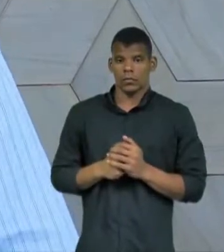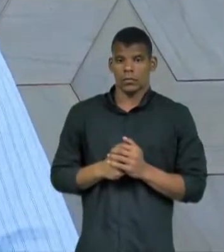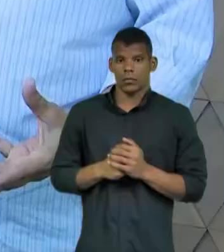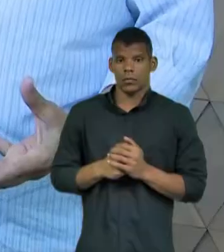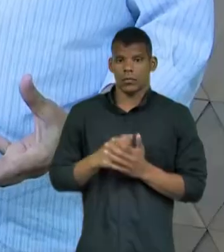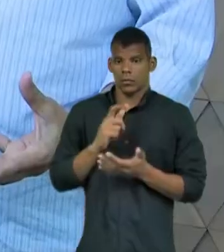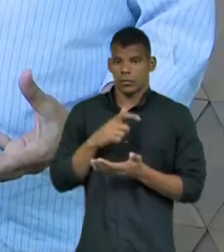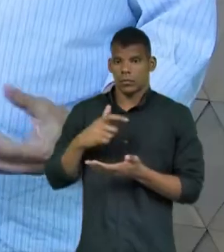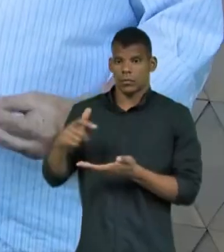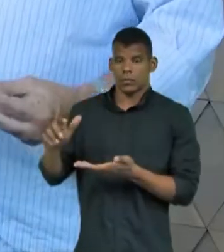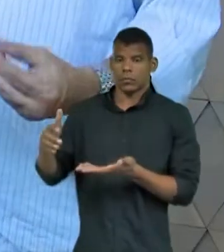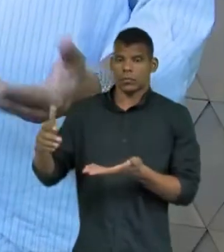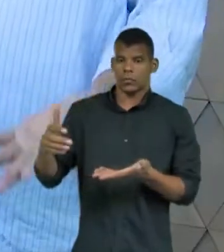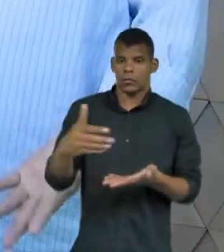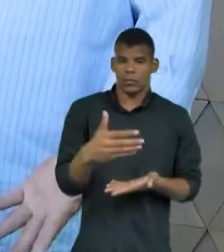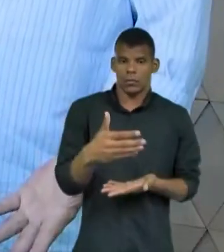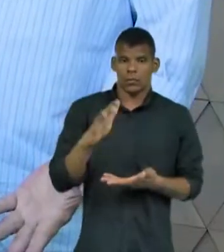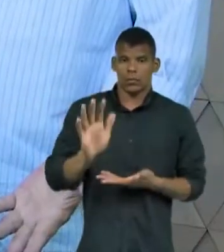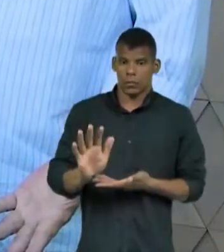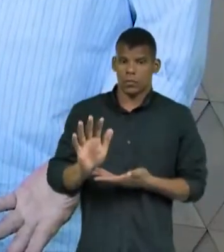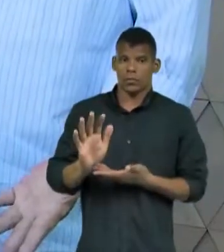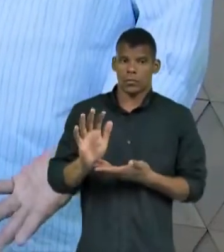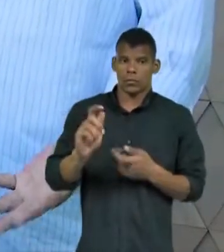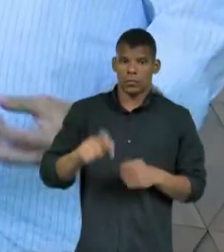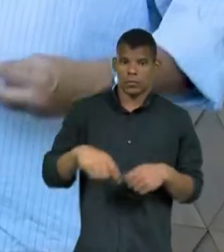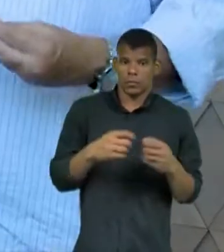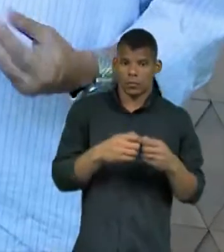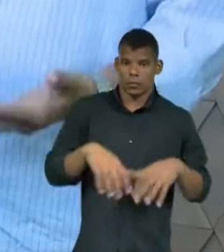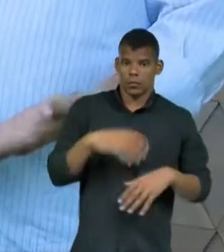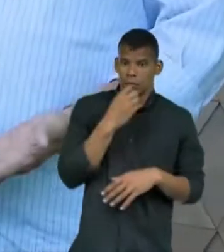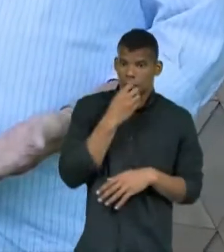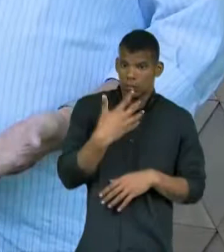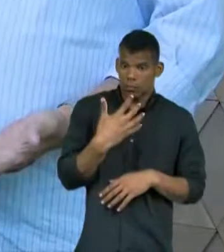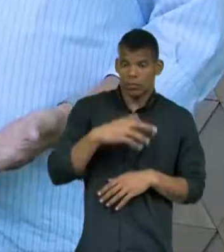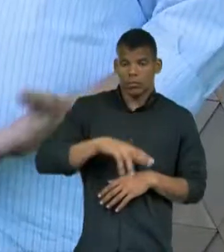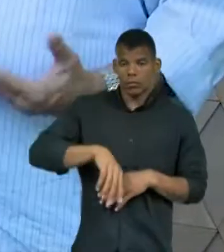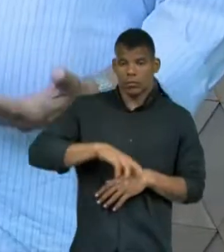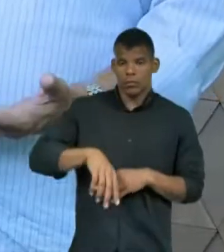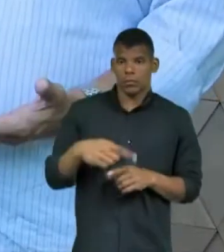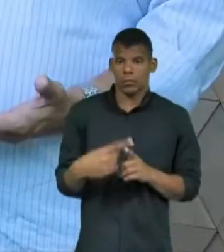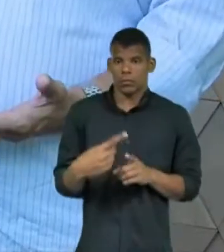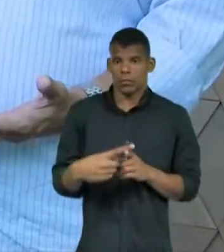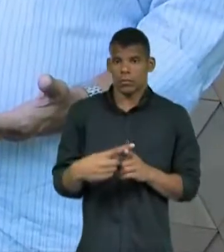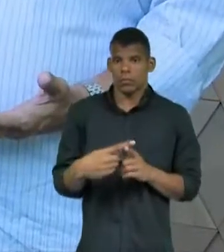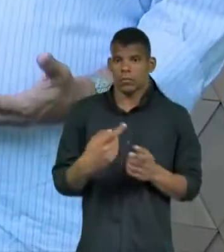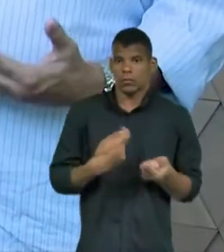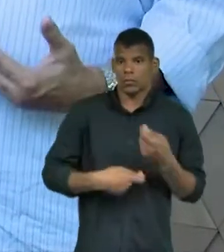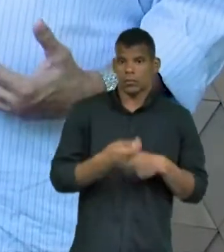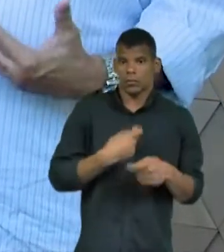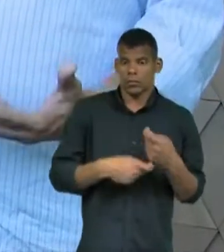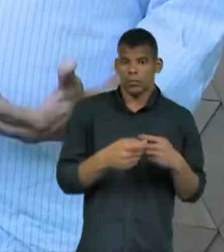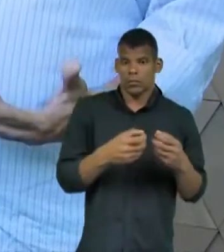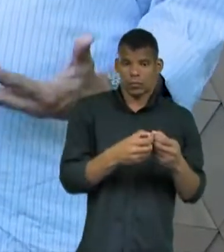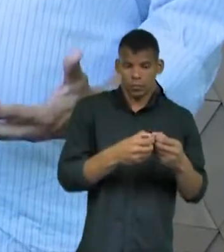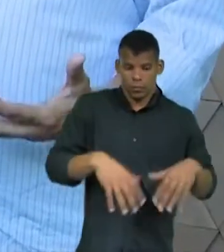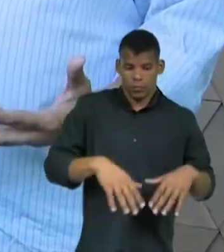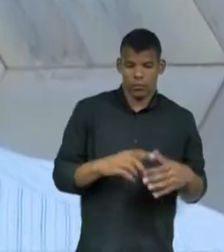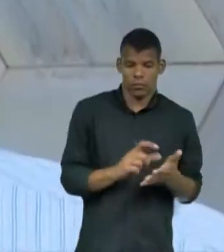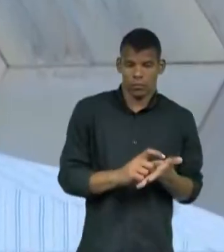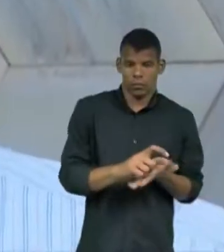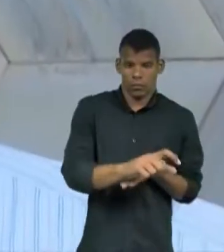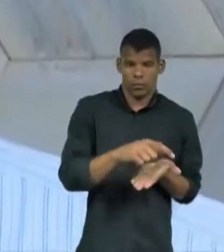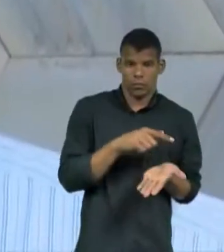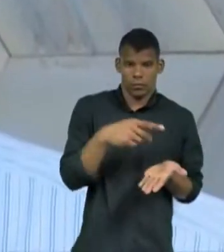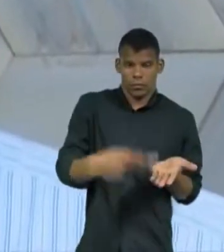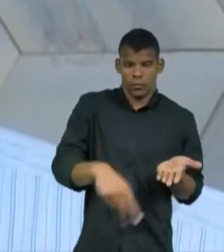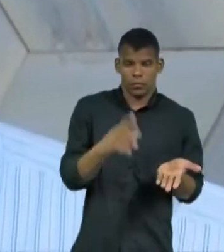fortunas pode ter efeitos colaterais que não são bons, porque afugenta o capital, prejudicando investimentos